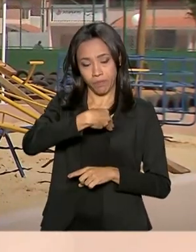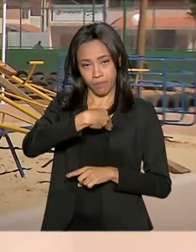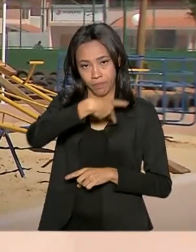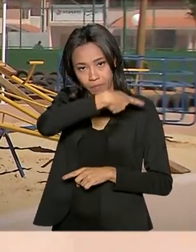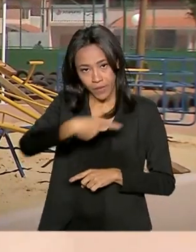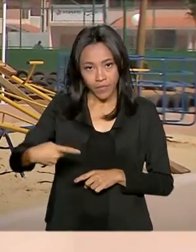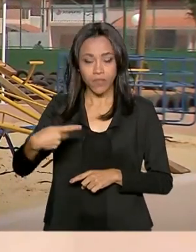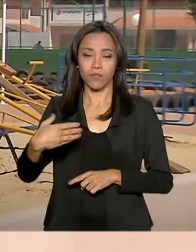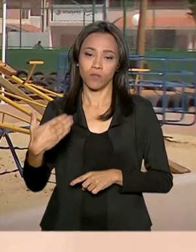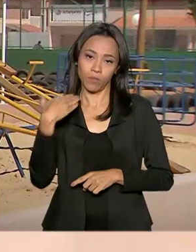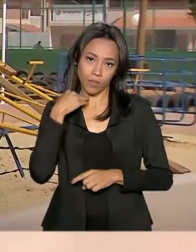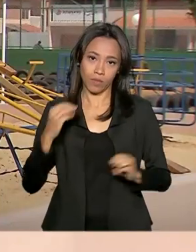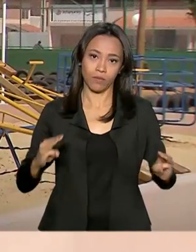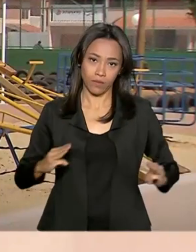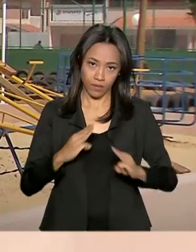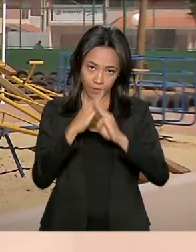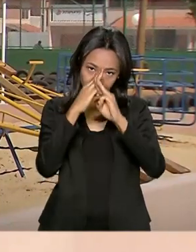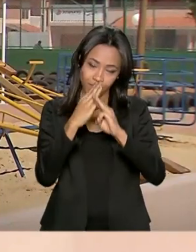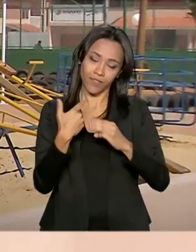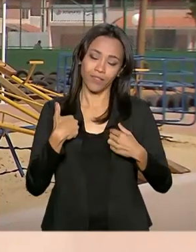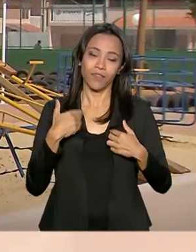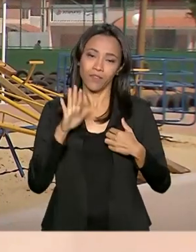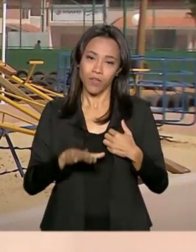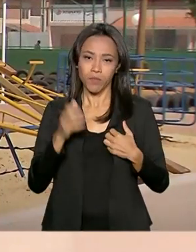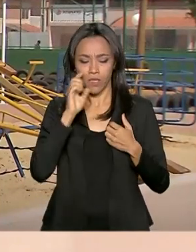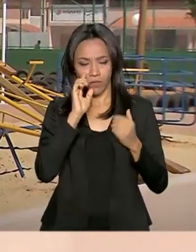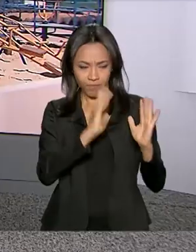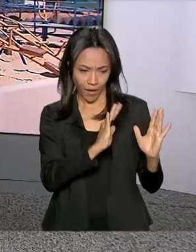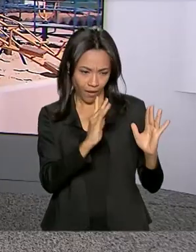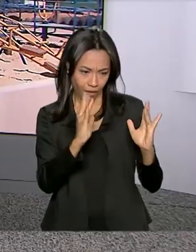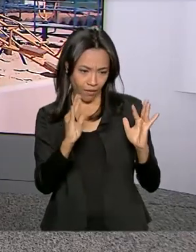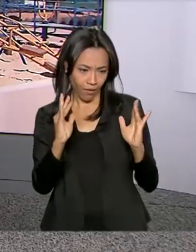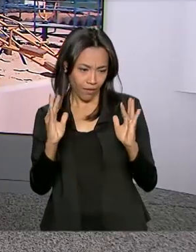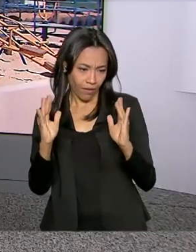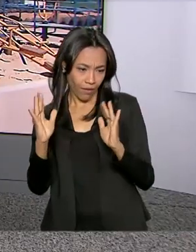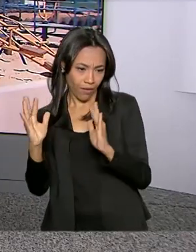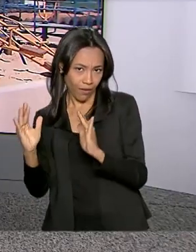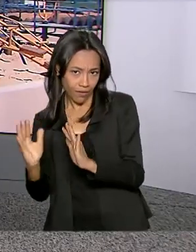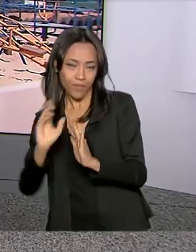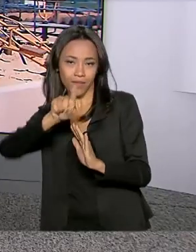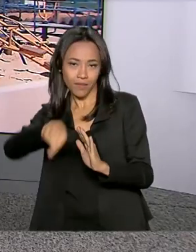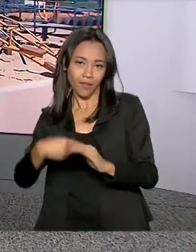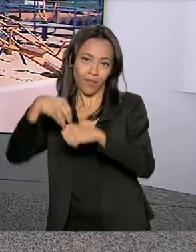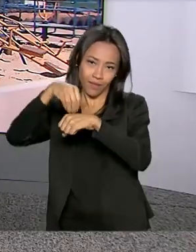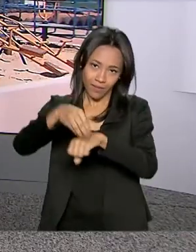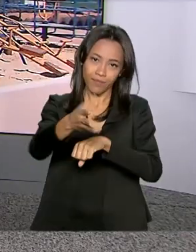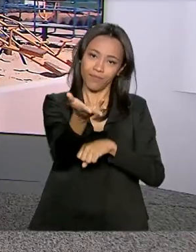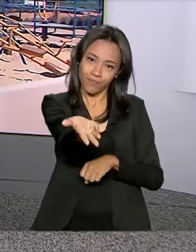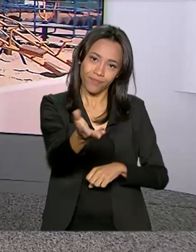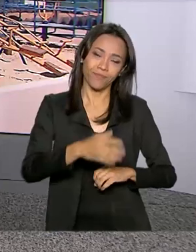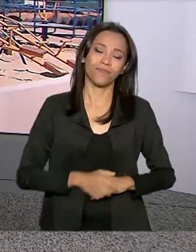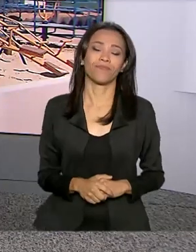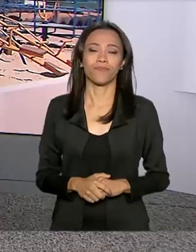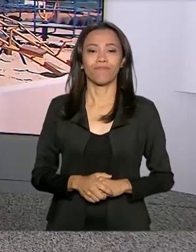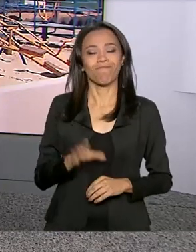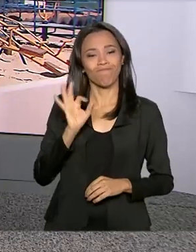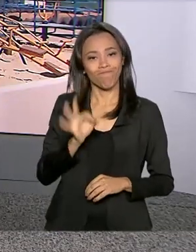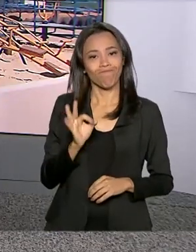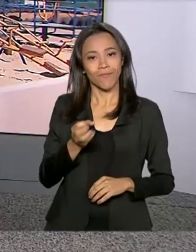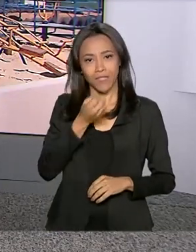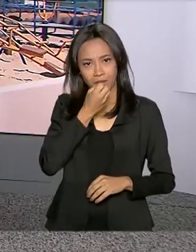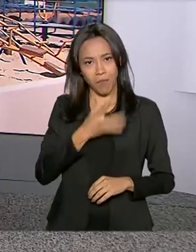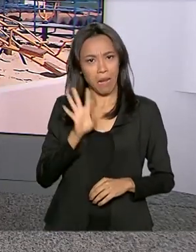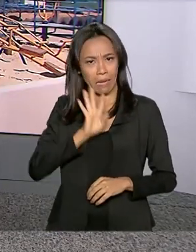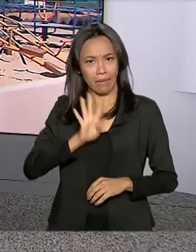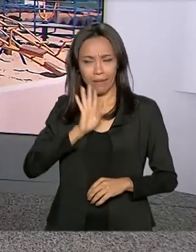Pedro Guimarães. E nós vamos ficar por aqui acompanhando tudo desse evento. Volto com você no estúdio, Roberto. Realmente, está bem bacana